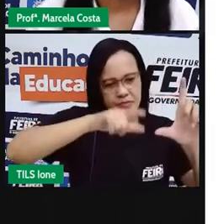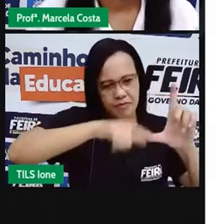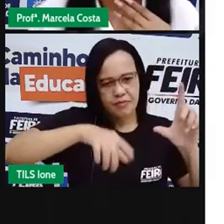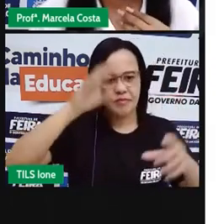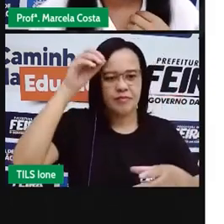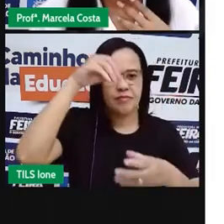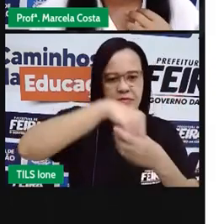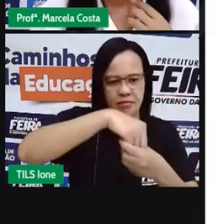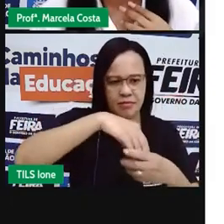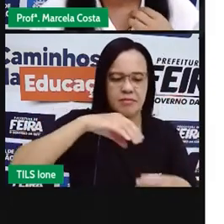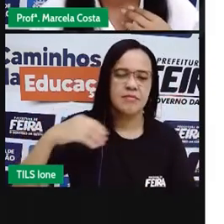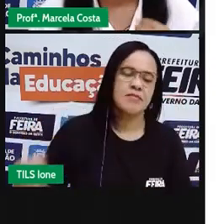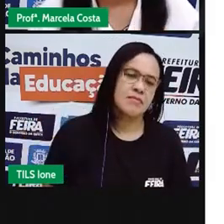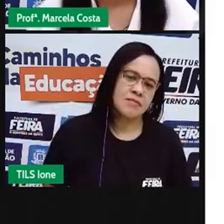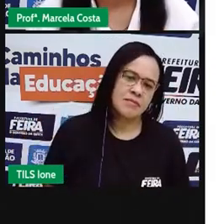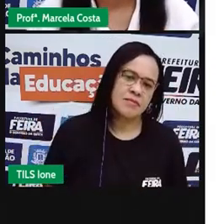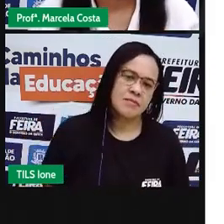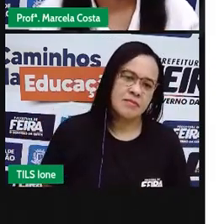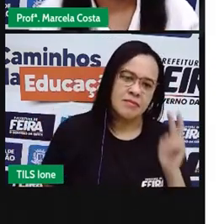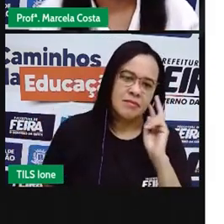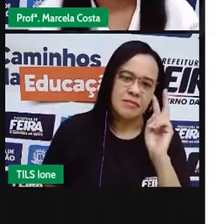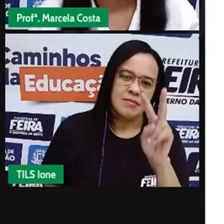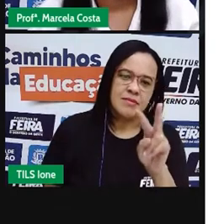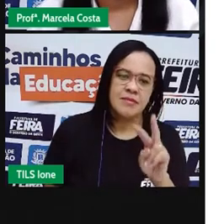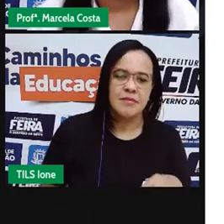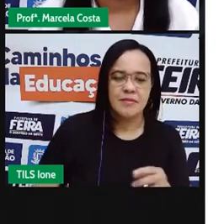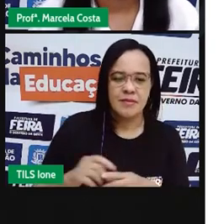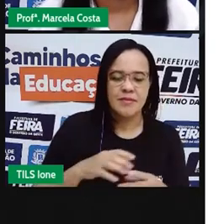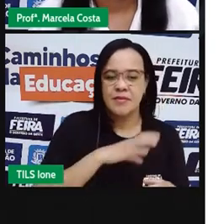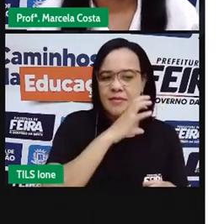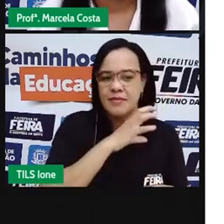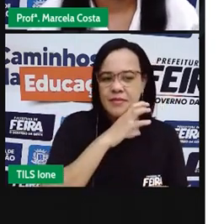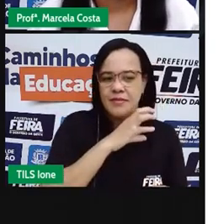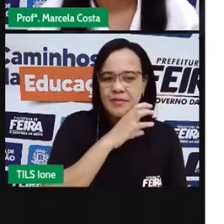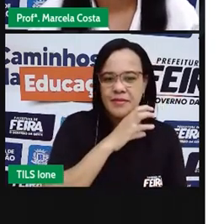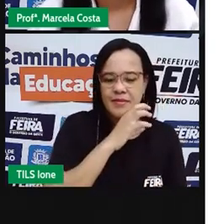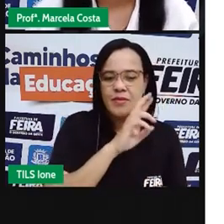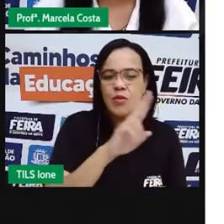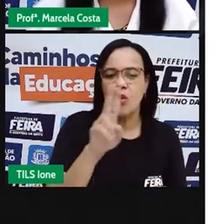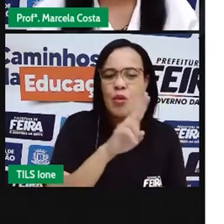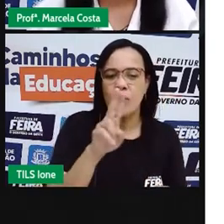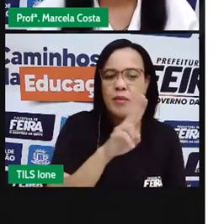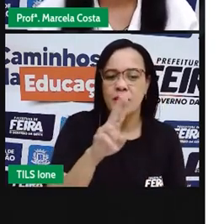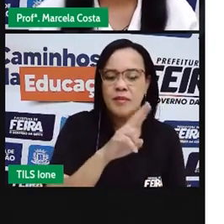Agora, olha aqui a imagem determinada. Qual é o nome dele?